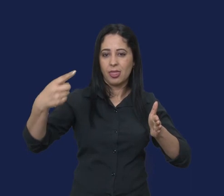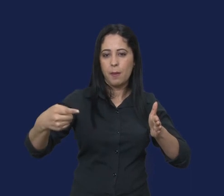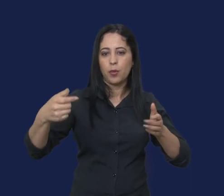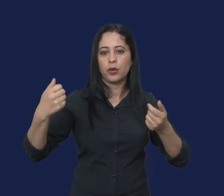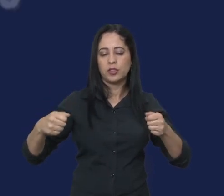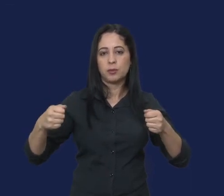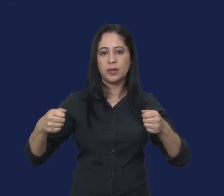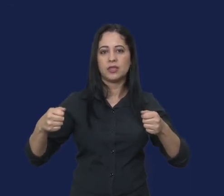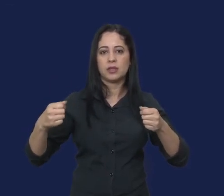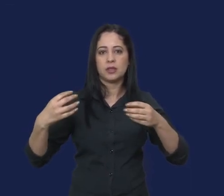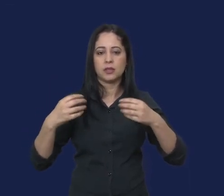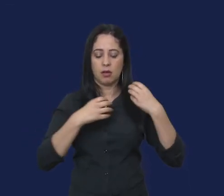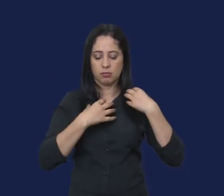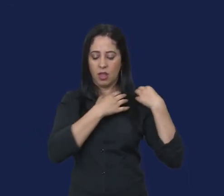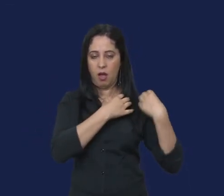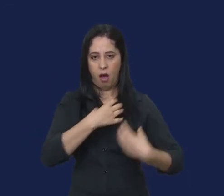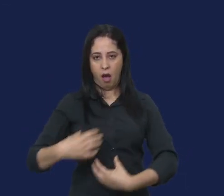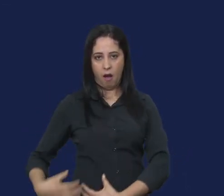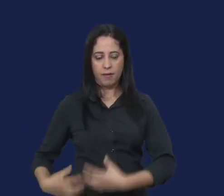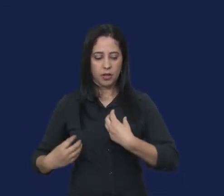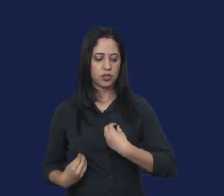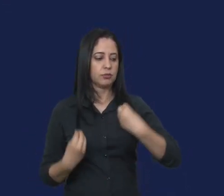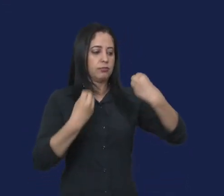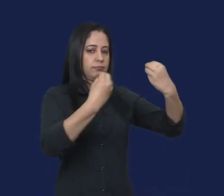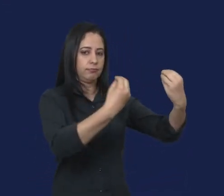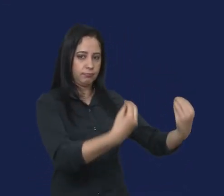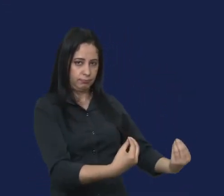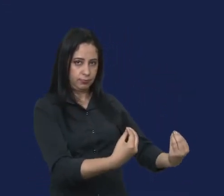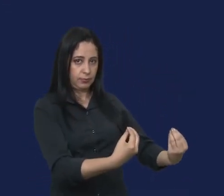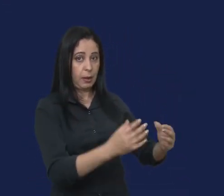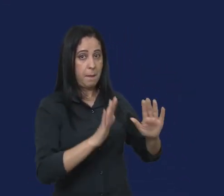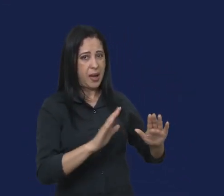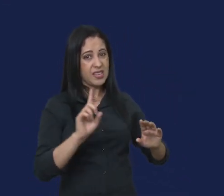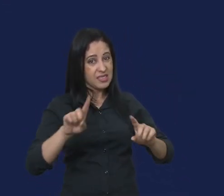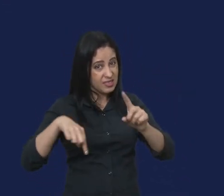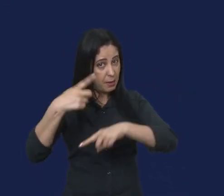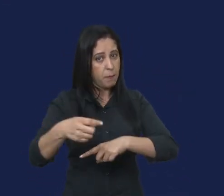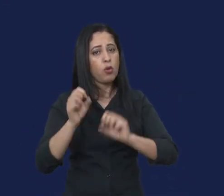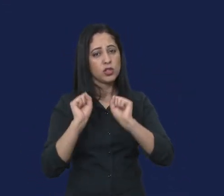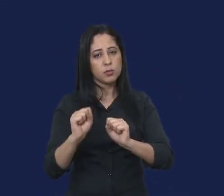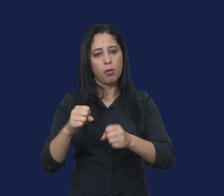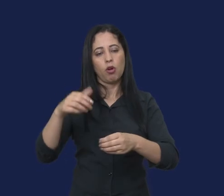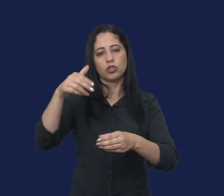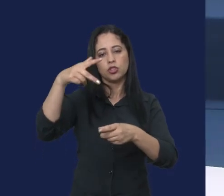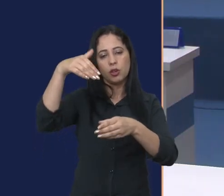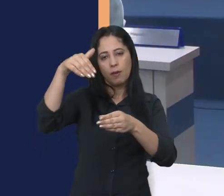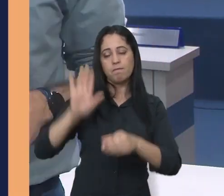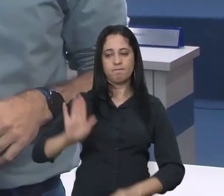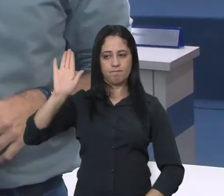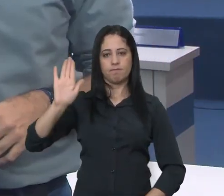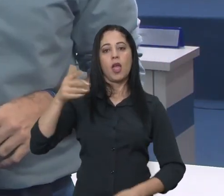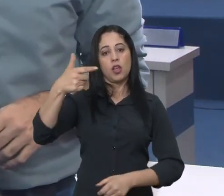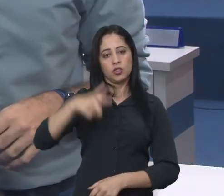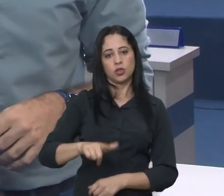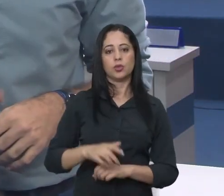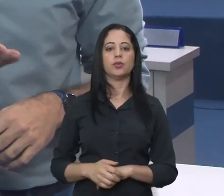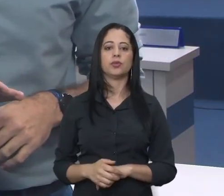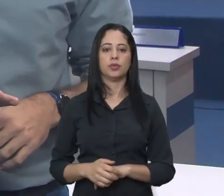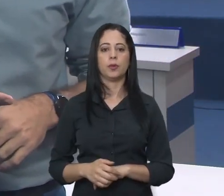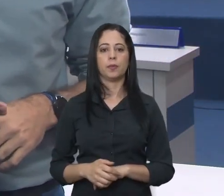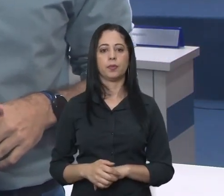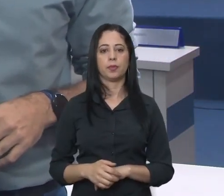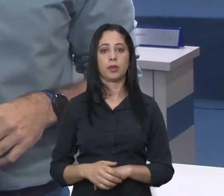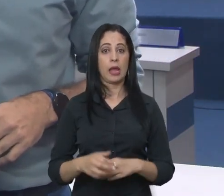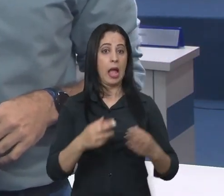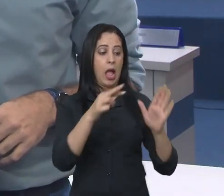precisa deixar a vaga para outra pessoa podendo até concorrer de novo quatro anos depois se quiser para ser um candidato